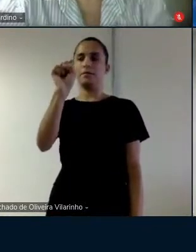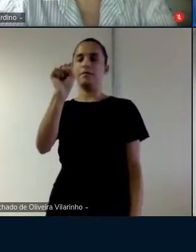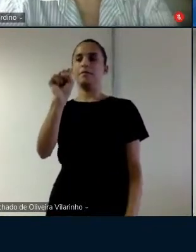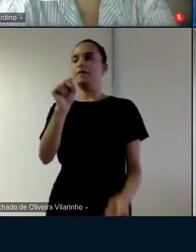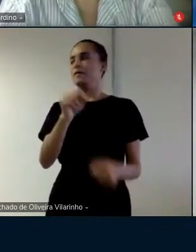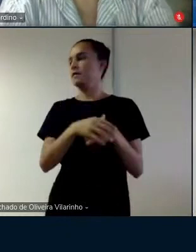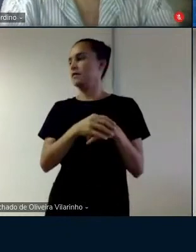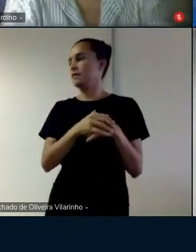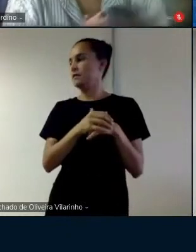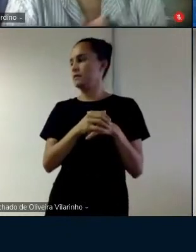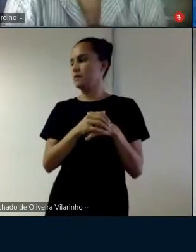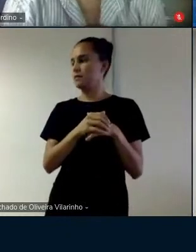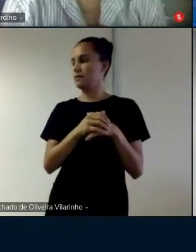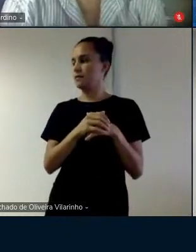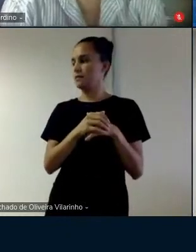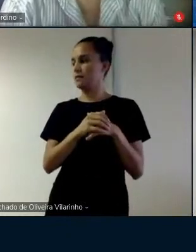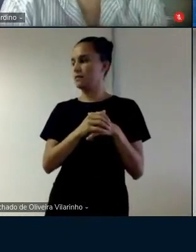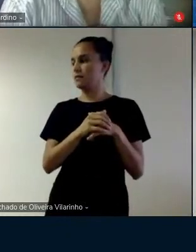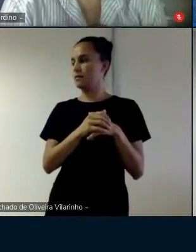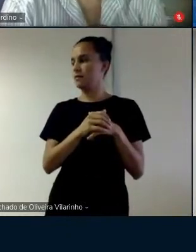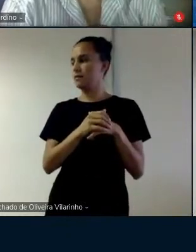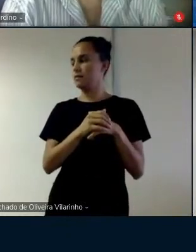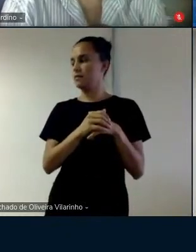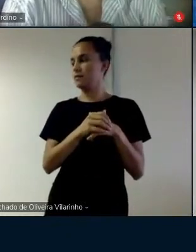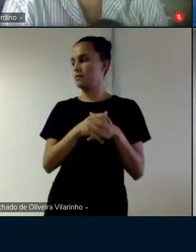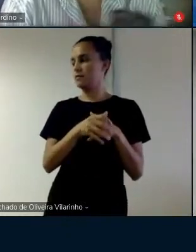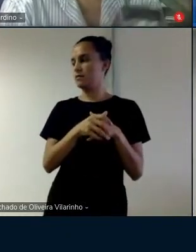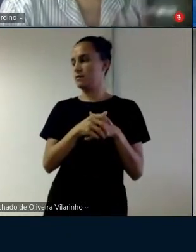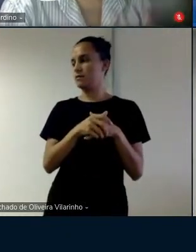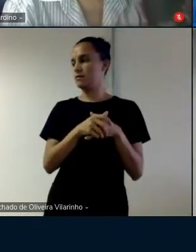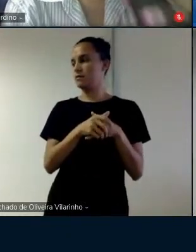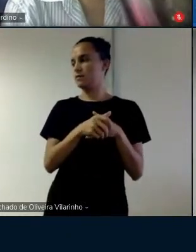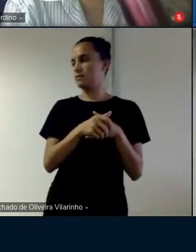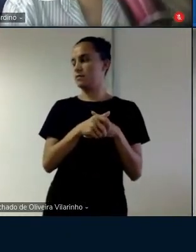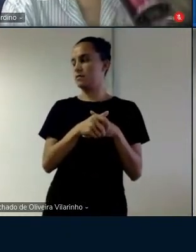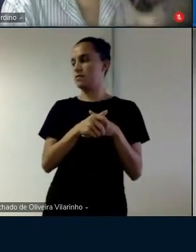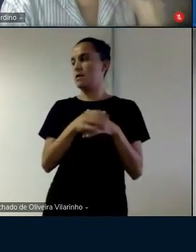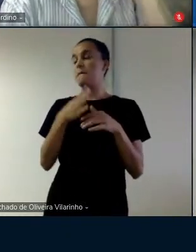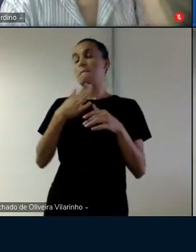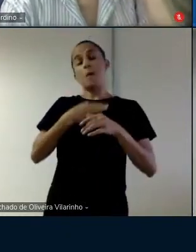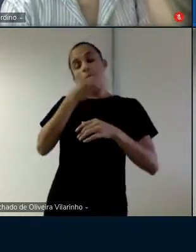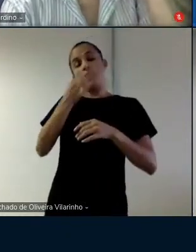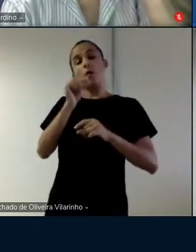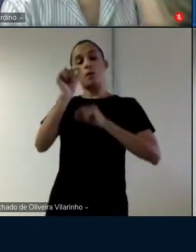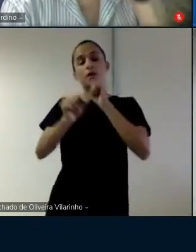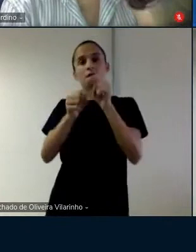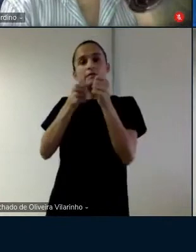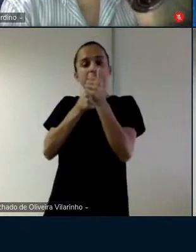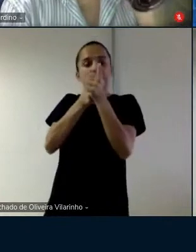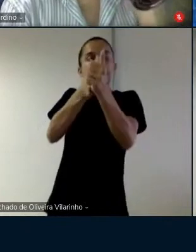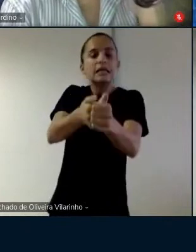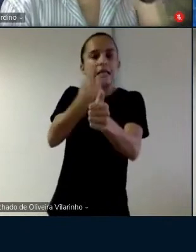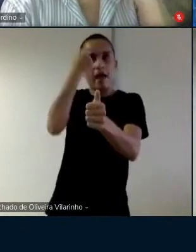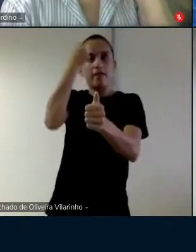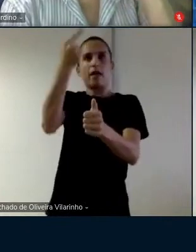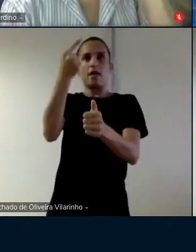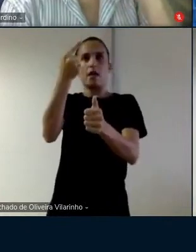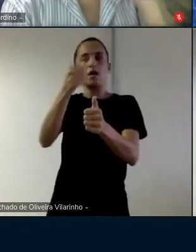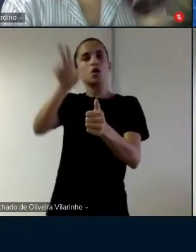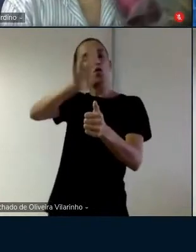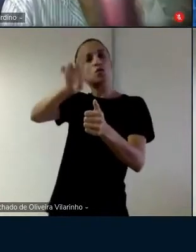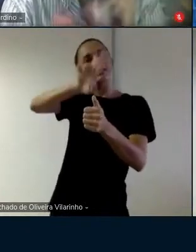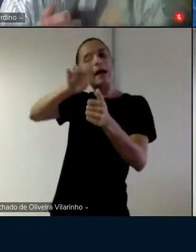sugiro seguir o raciocínio da construção sem quebrá-lo por isso seria interessante acrescentar o slide com as palavras